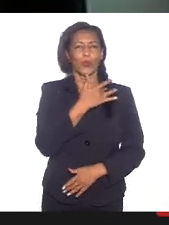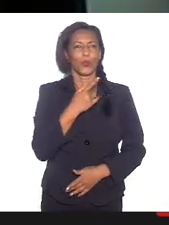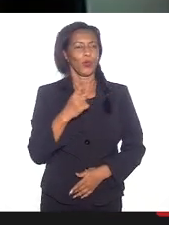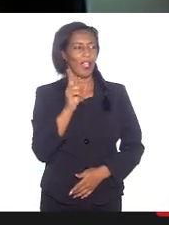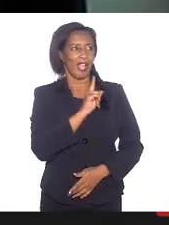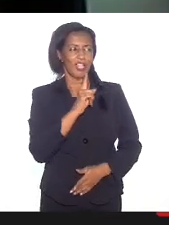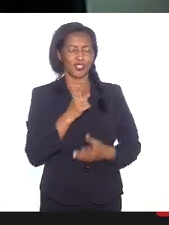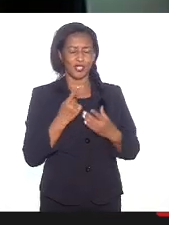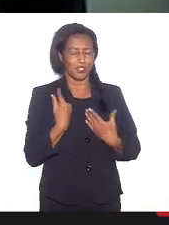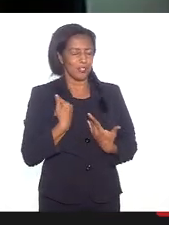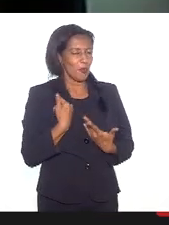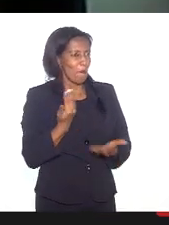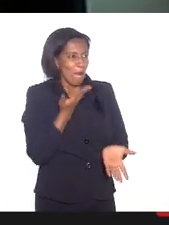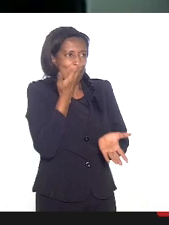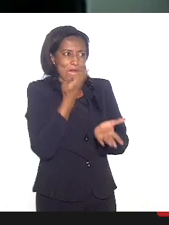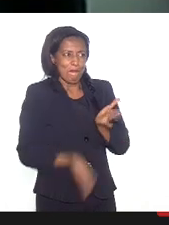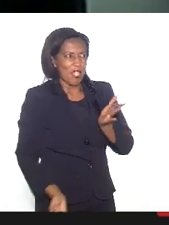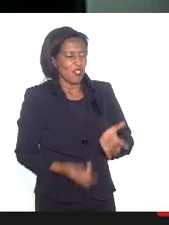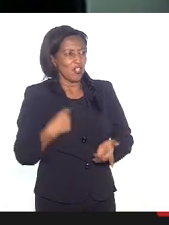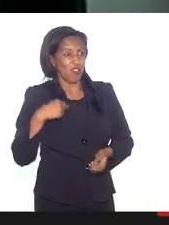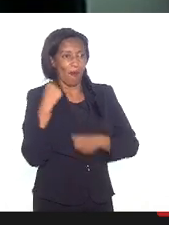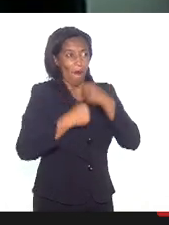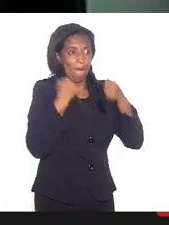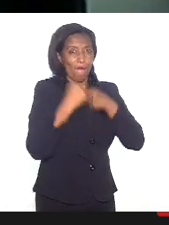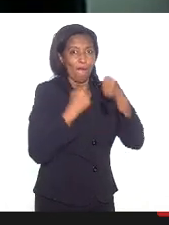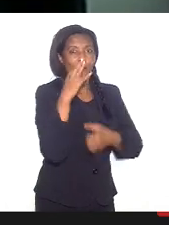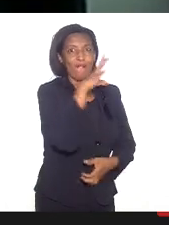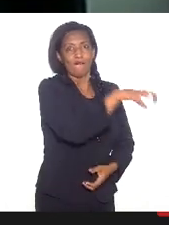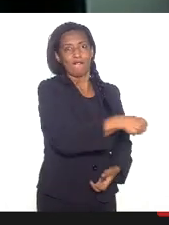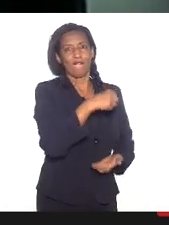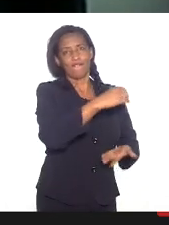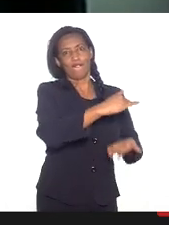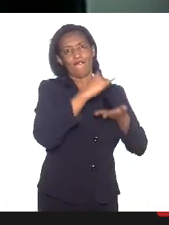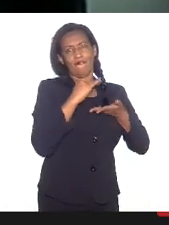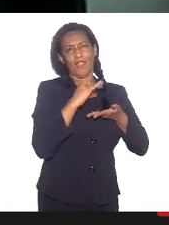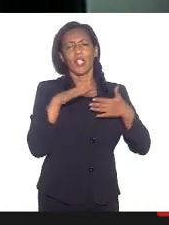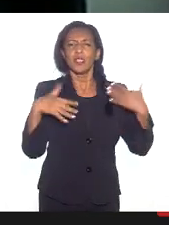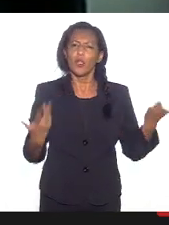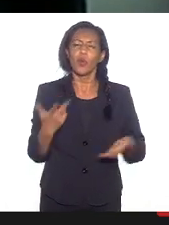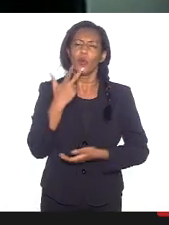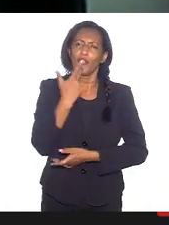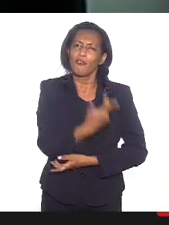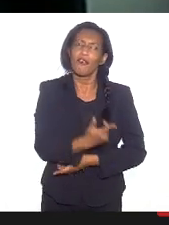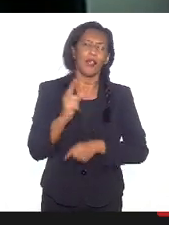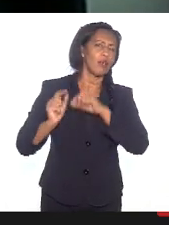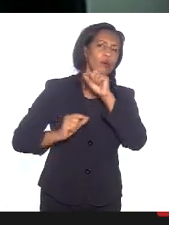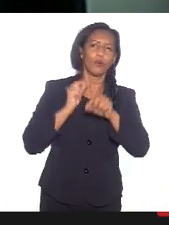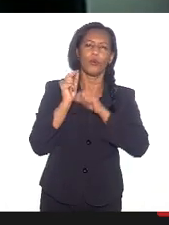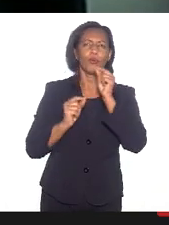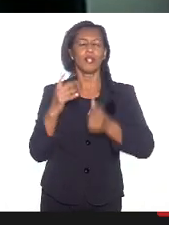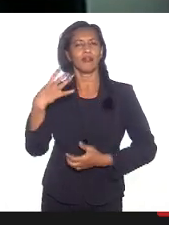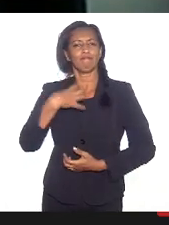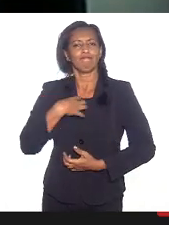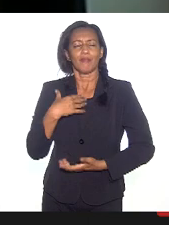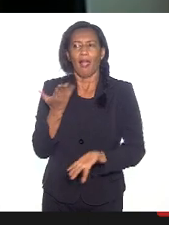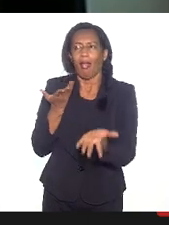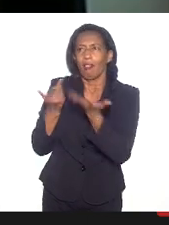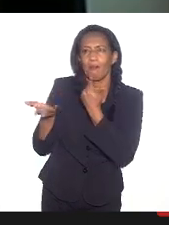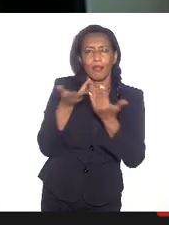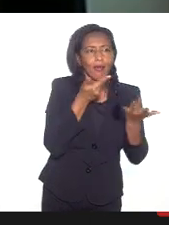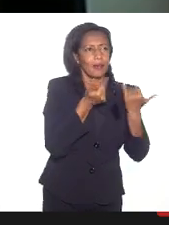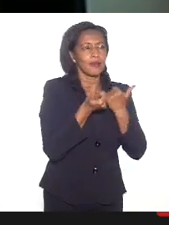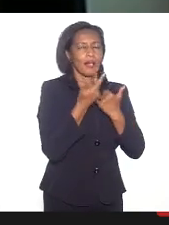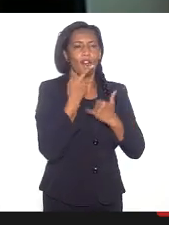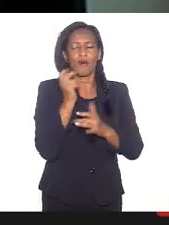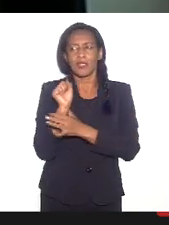abria a mão de ir lá pegar aqueles doces. Então, assim, quando a senhora fala dessa coisa do que representa a alimentação, da